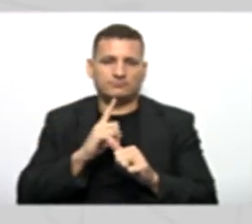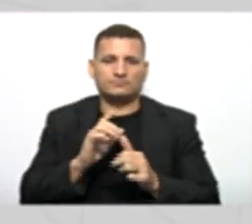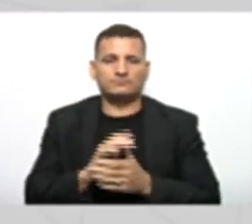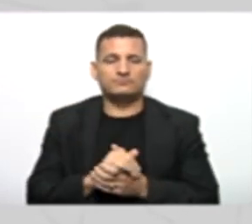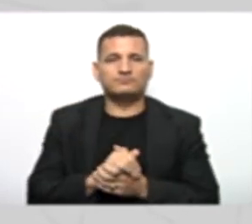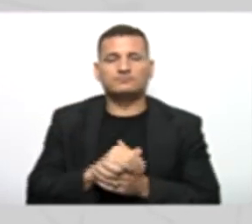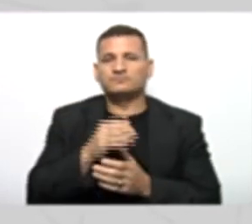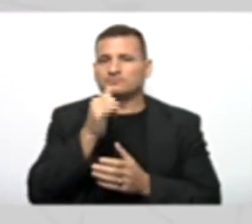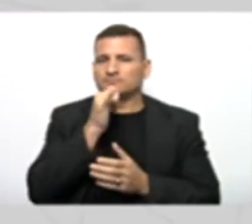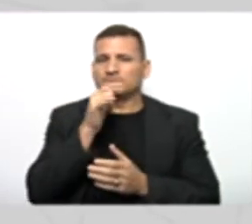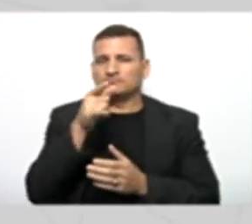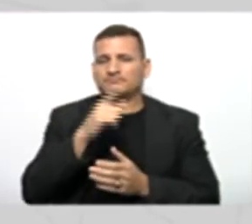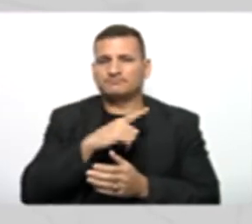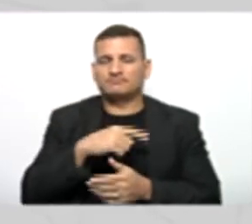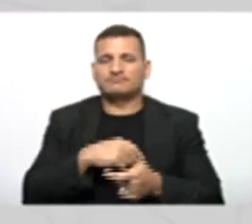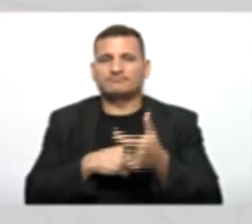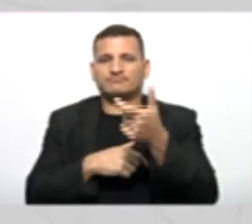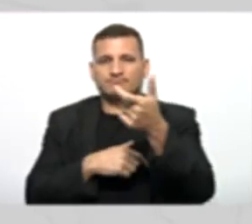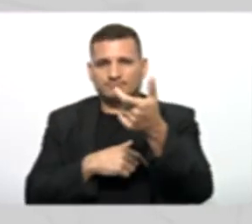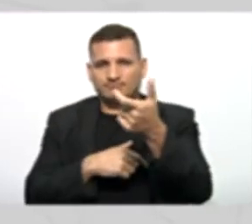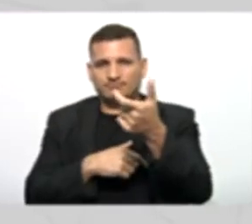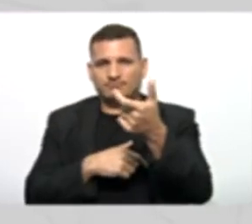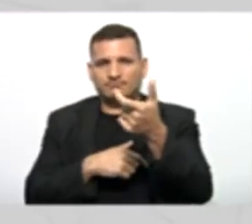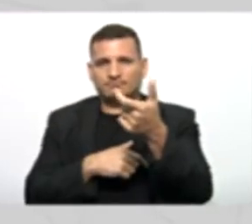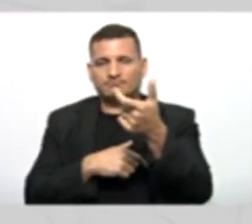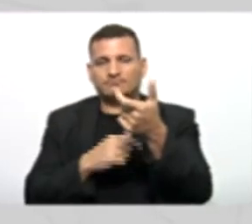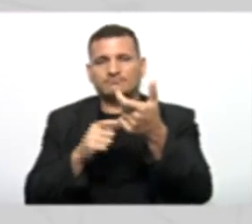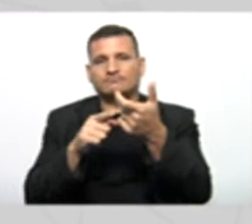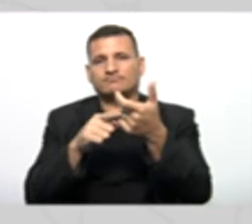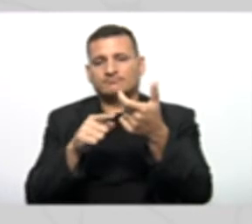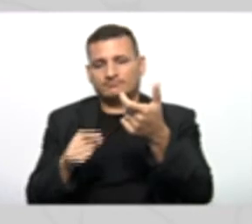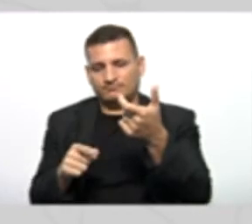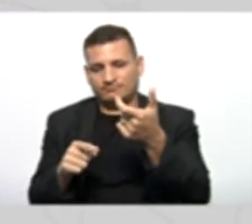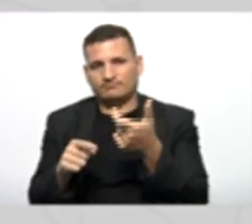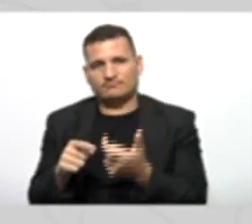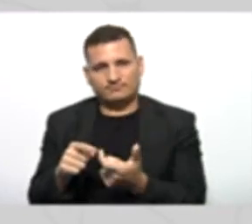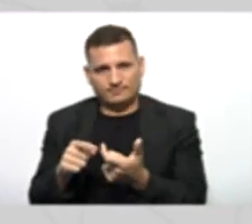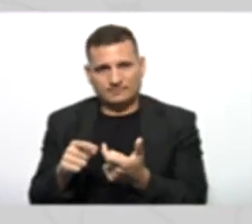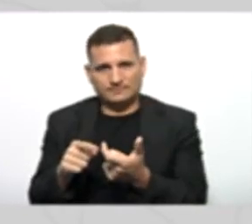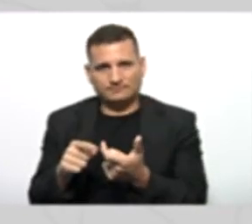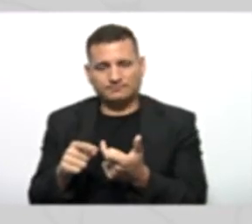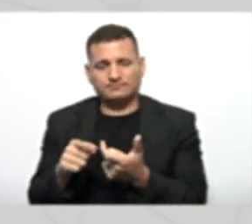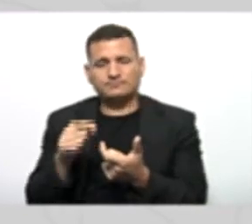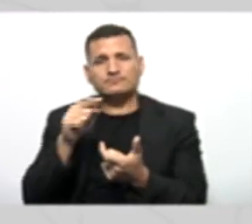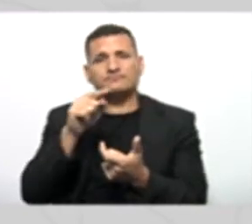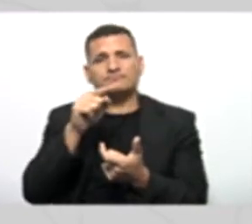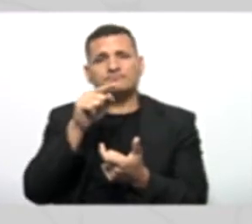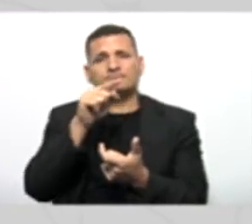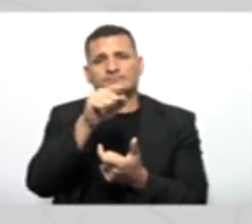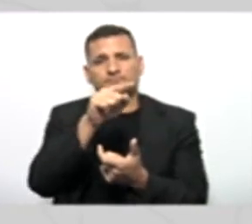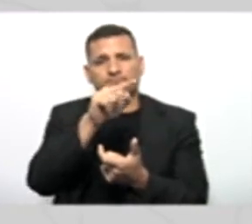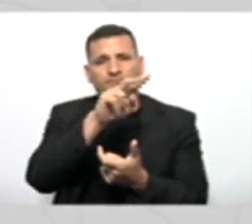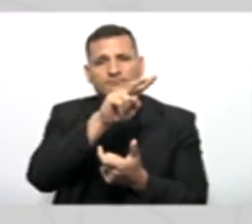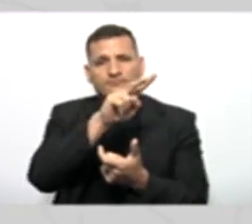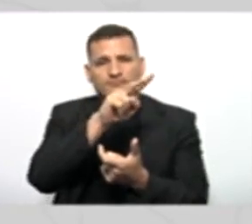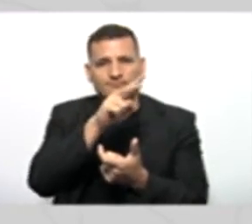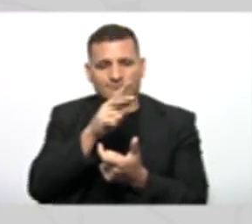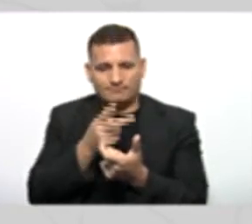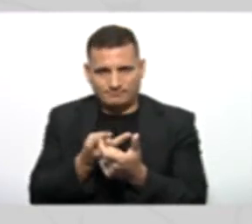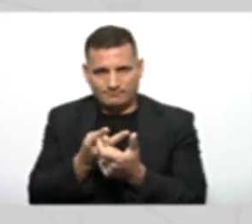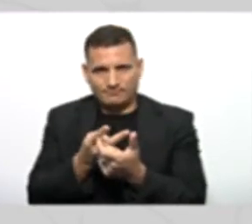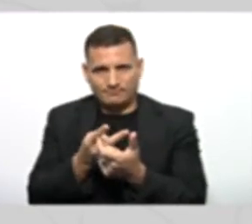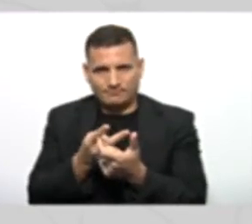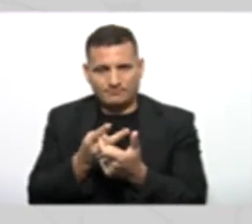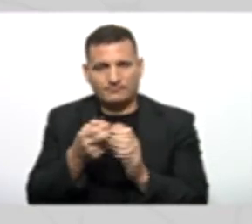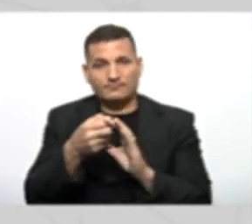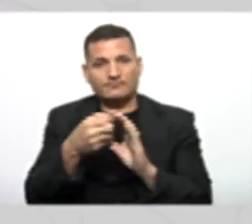tem lá Uma classe pai E uma classe filha Onde a classe filha Vai herdar As características Da classe pai Só